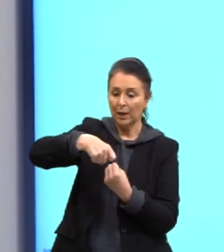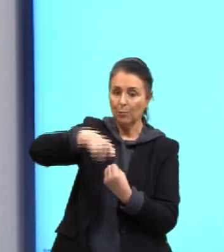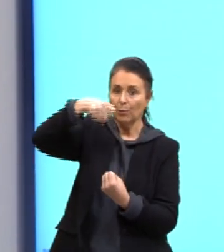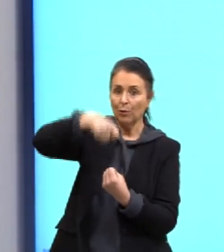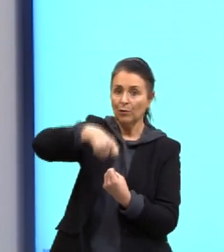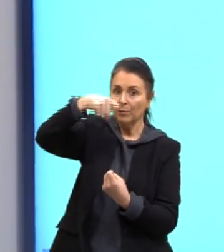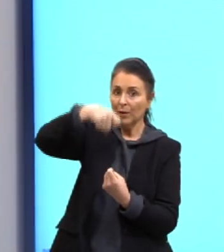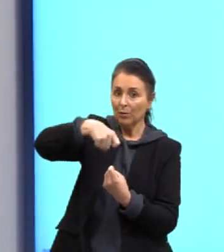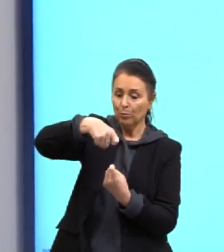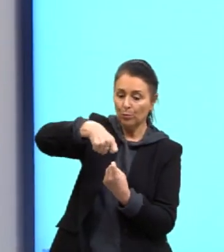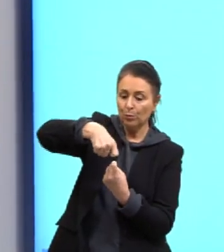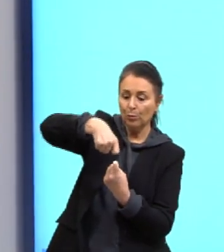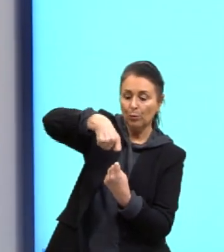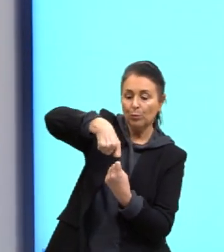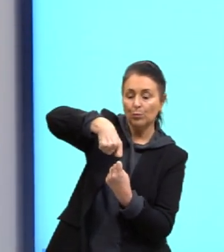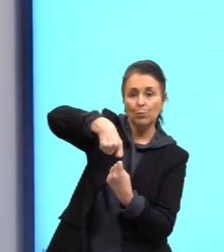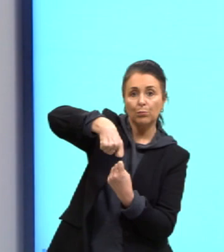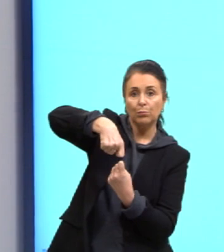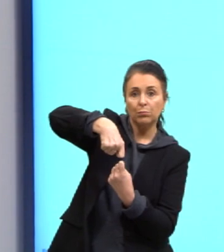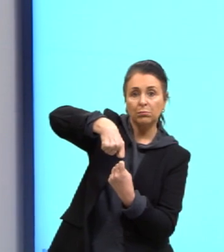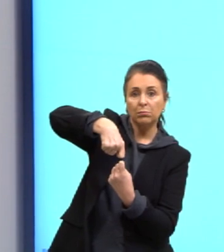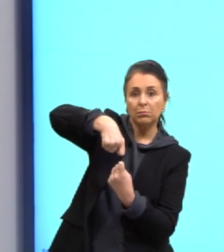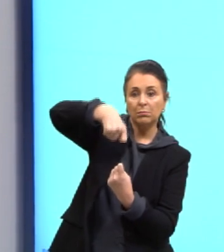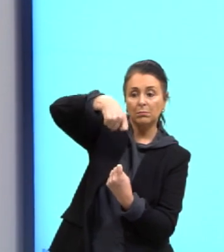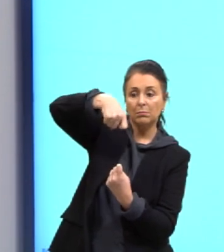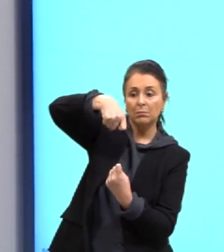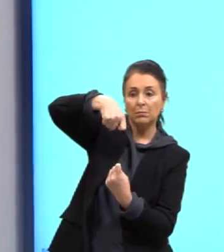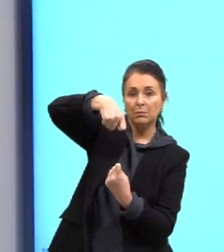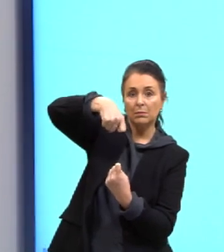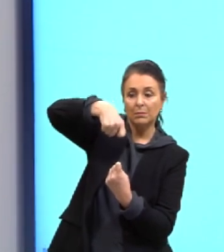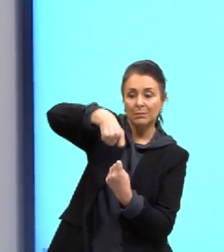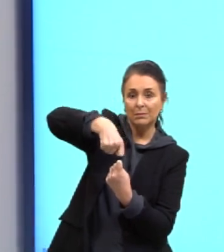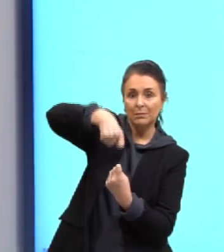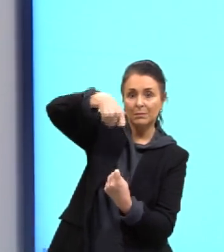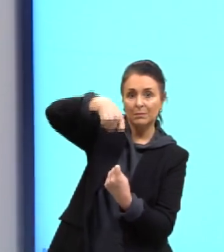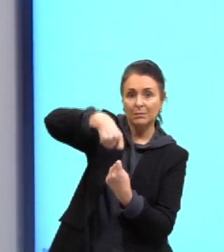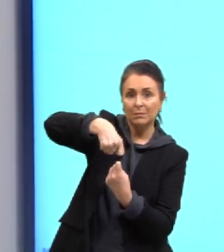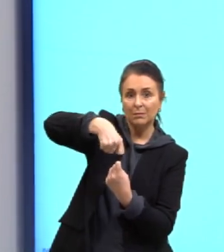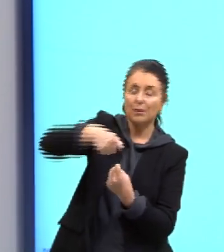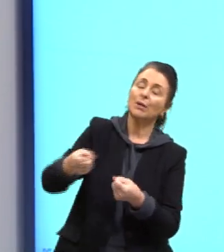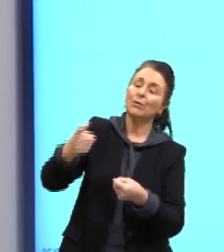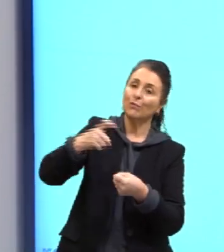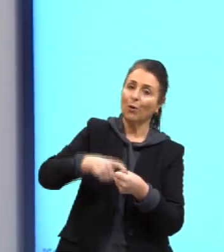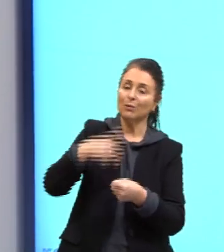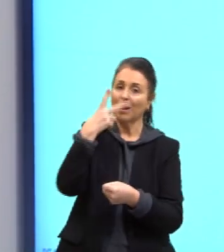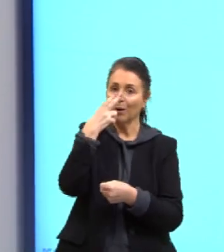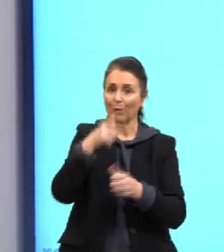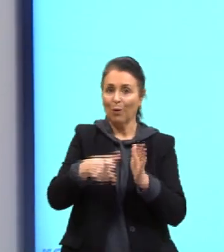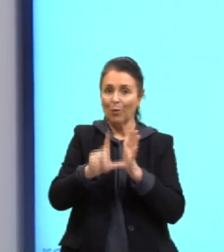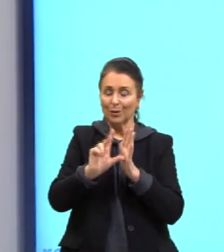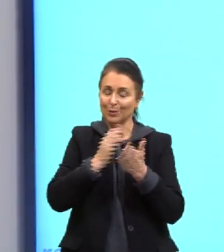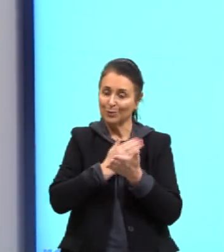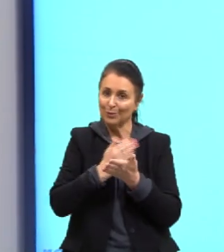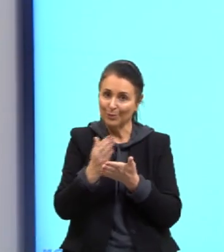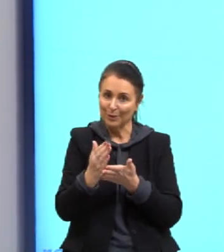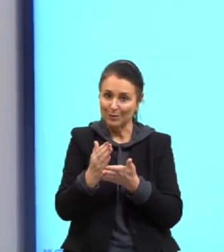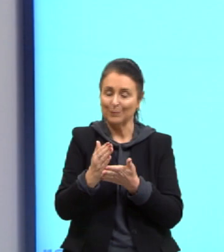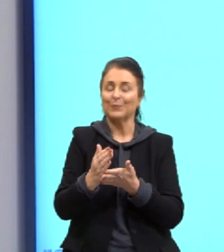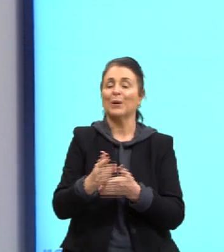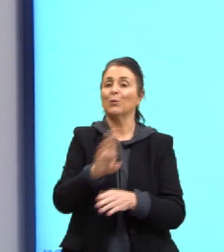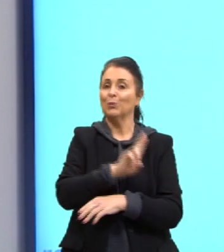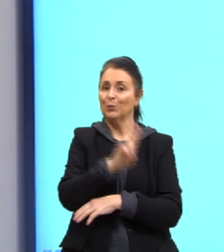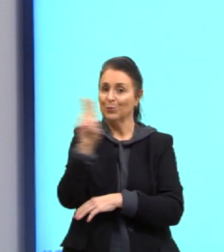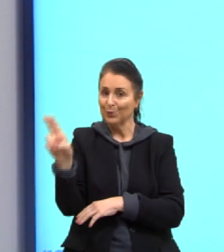for parar no mesmo tamanho da anterior, em estado relaxado. Então, isso é a energia potencial. Ela tem